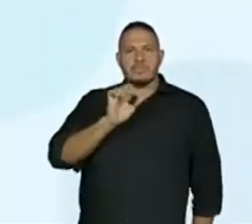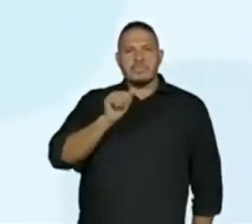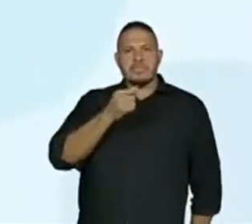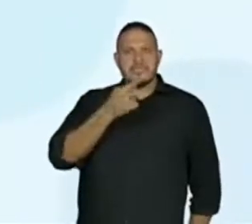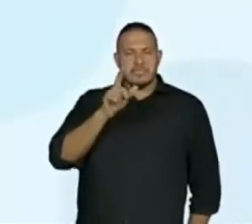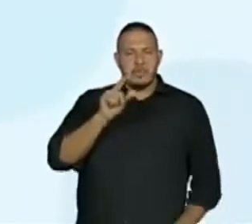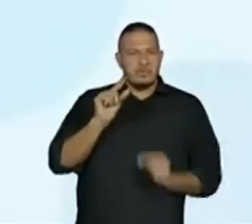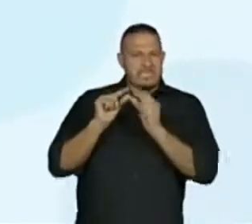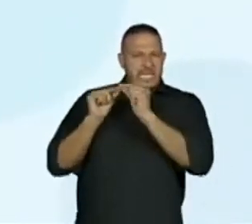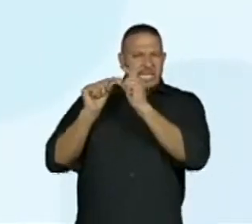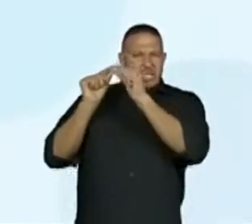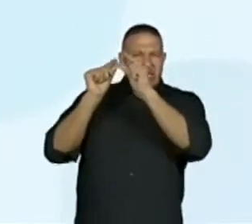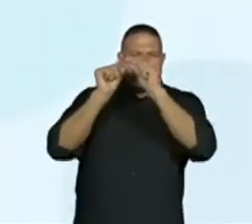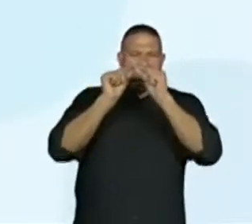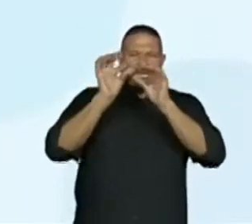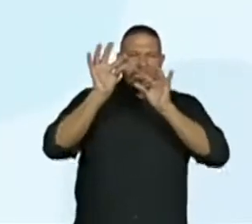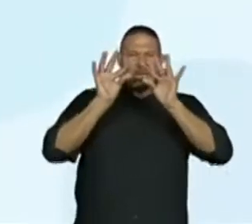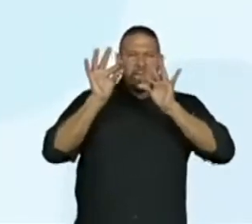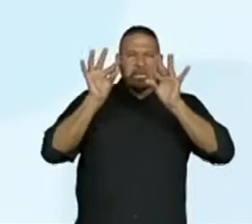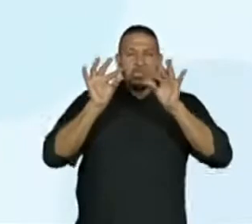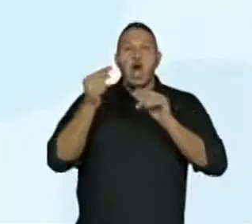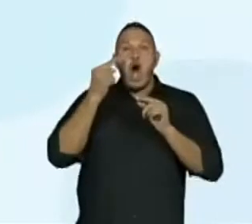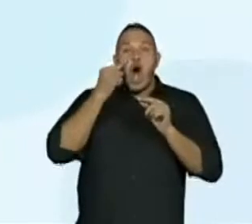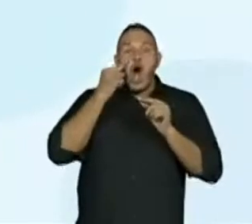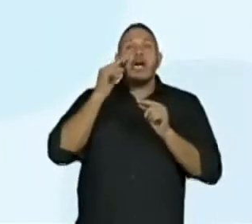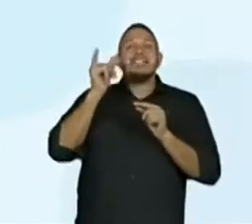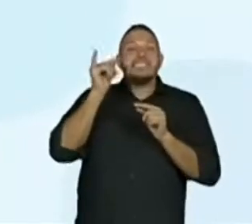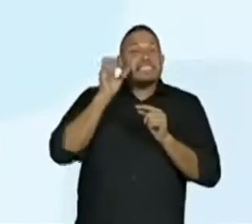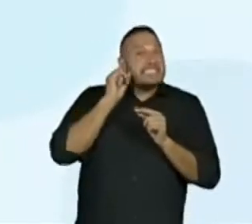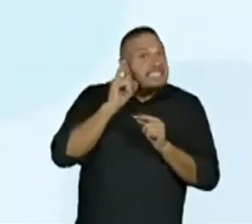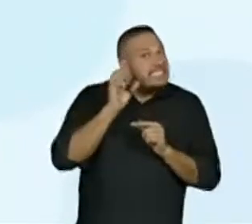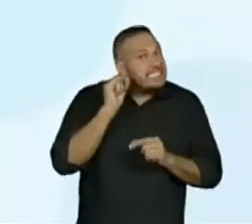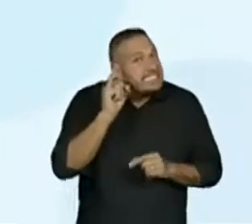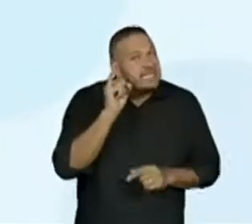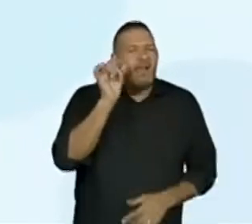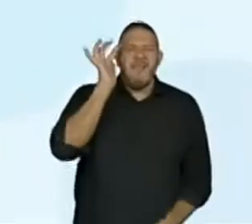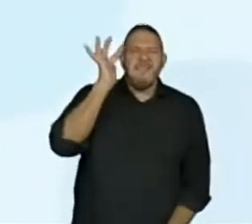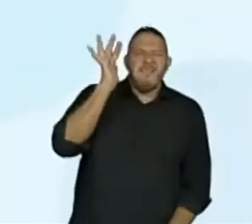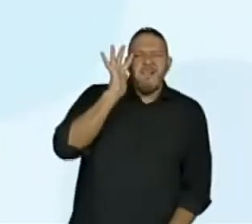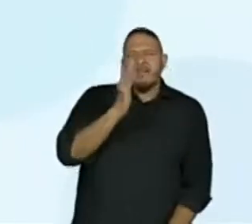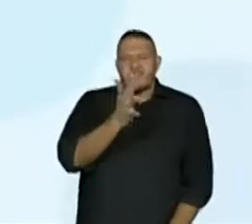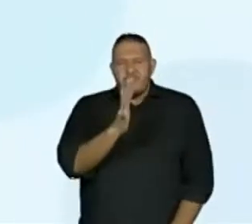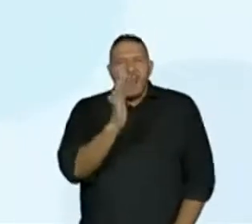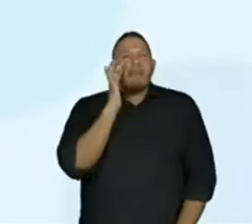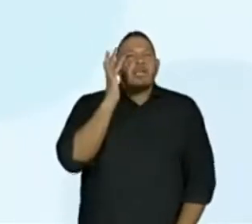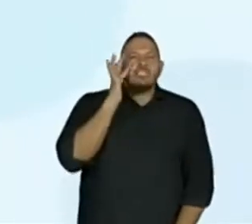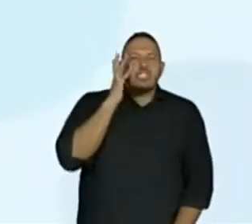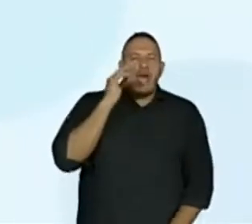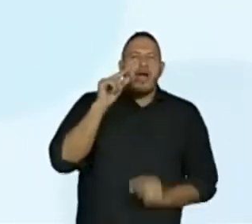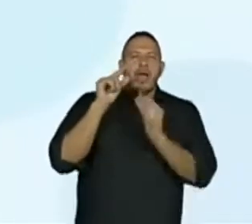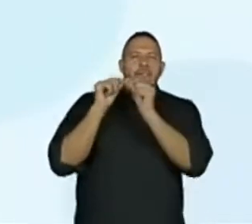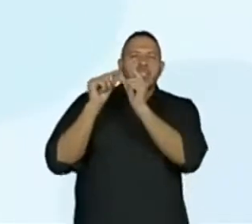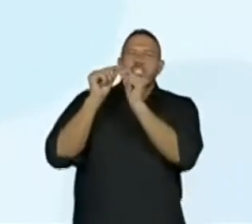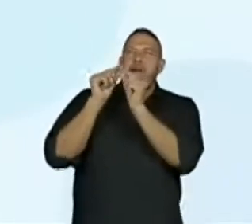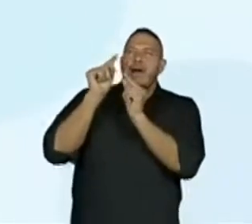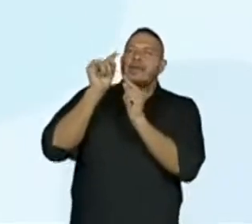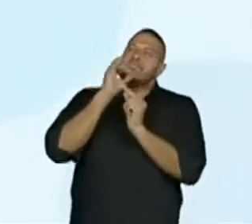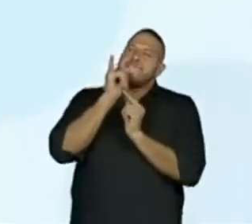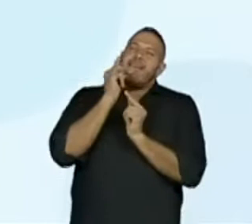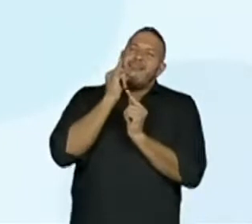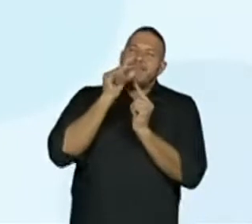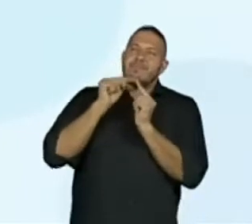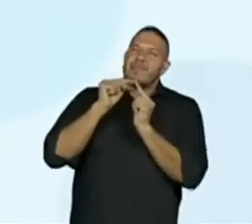estrelas se ligadas a linha é imaginária para que a gente consiga observar a relação